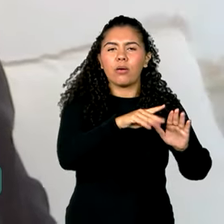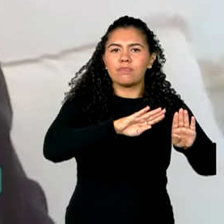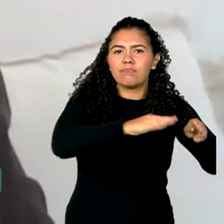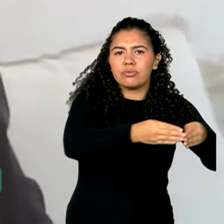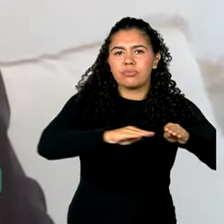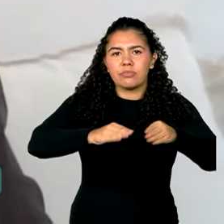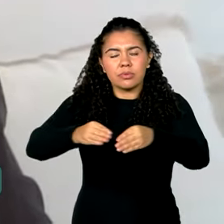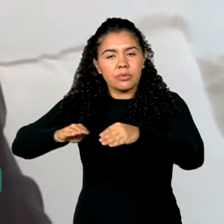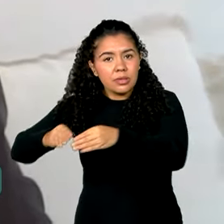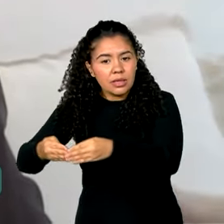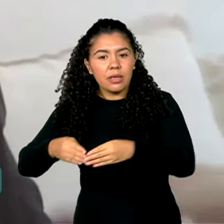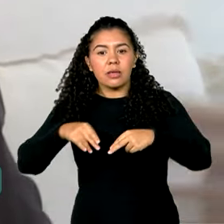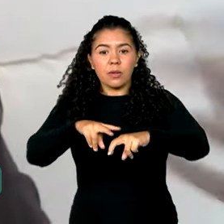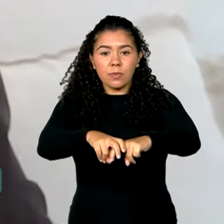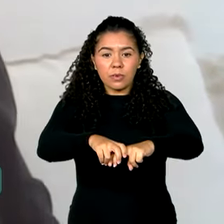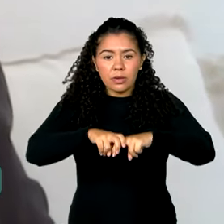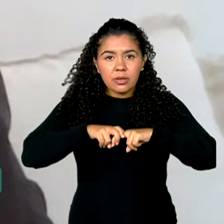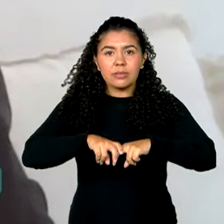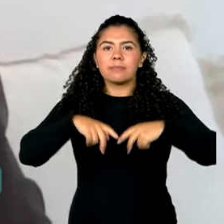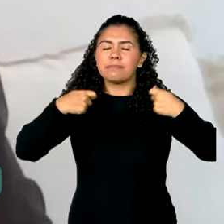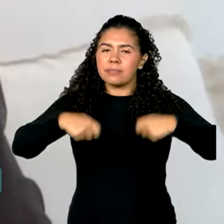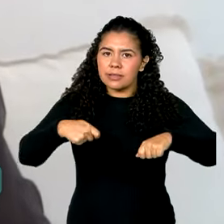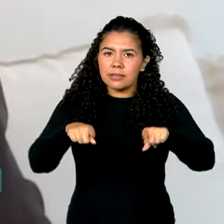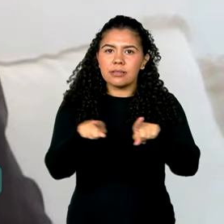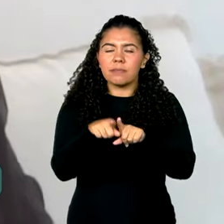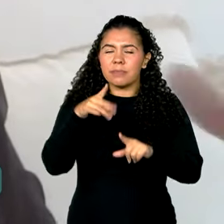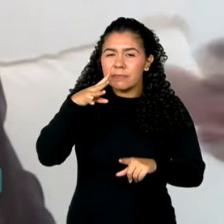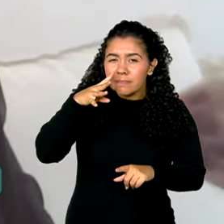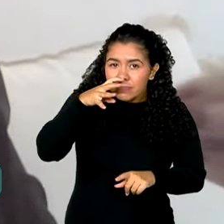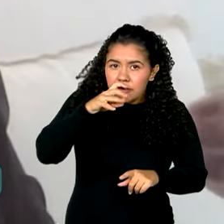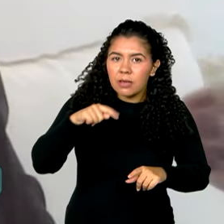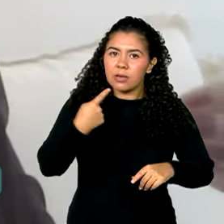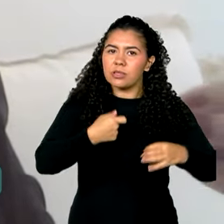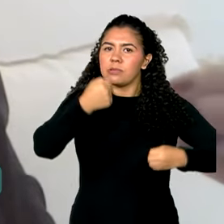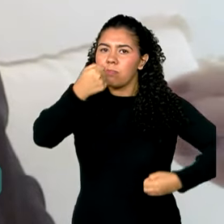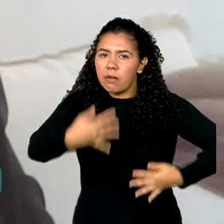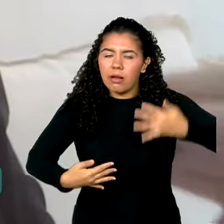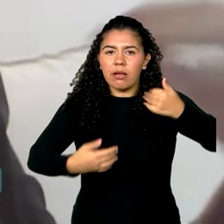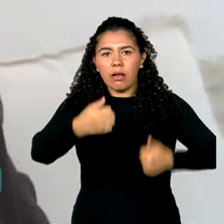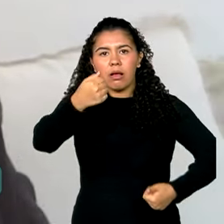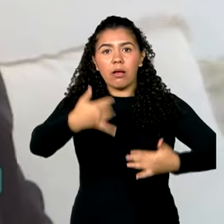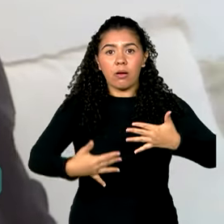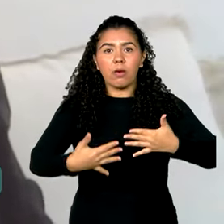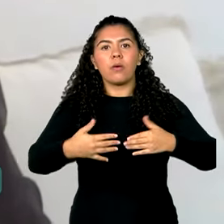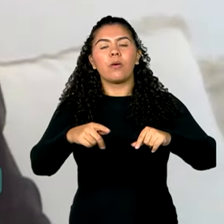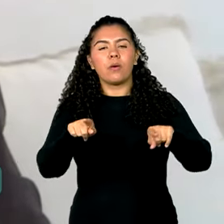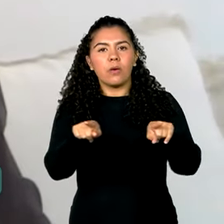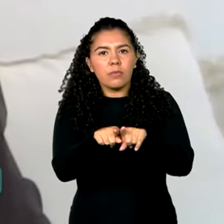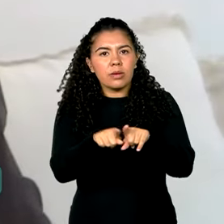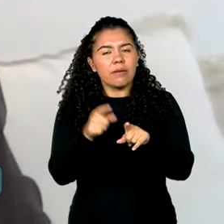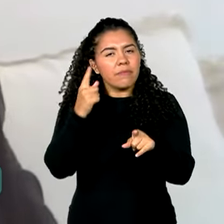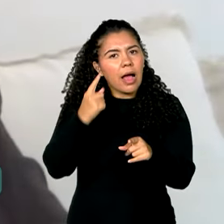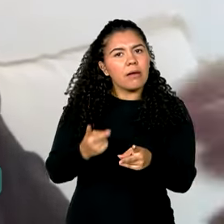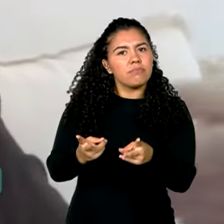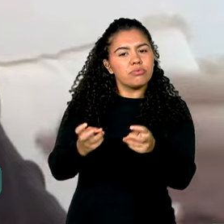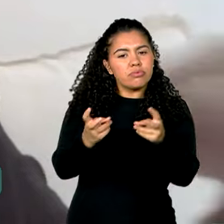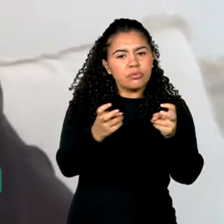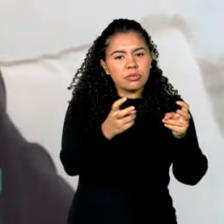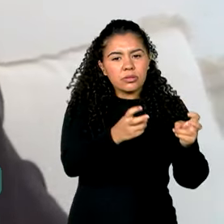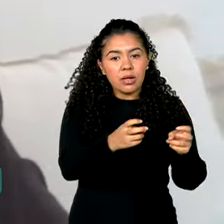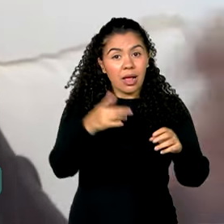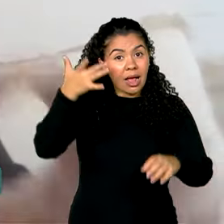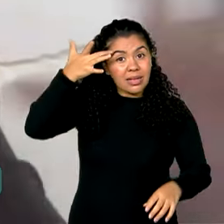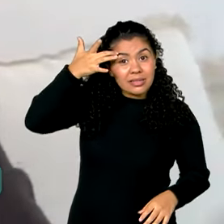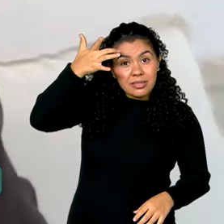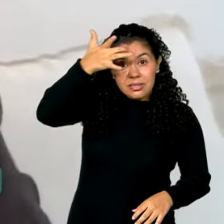de muita lente de aumento, muita insistência para a gente falar, porque a gente ainda vai lixar essas coisas, né? A